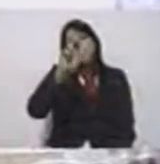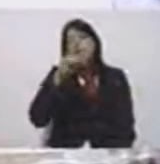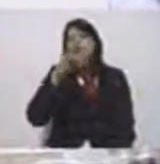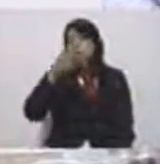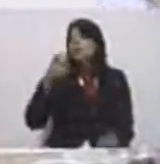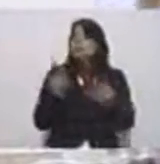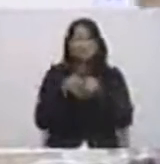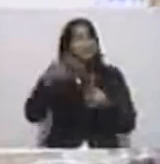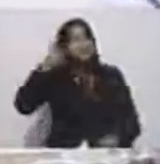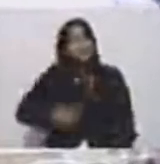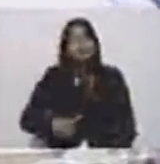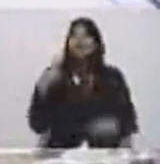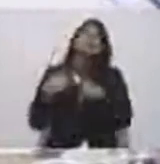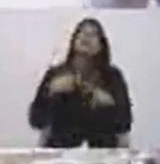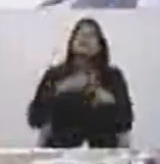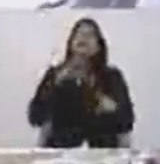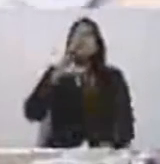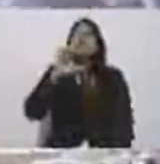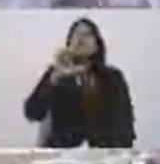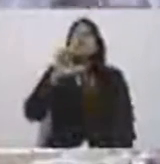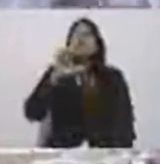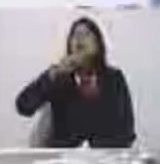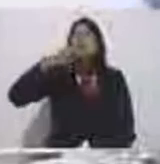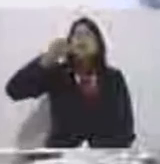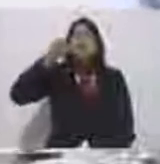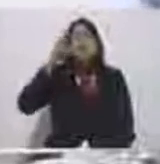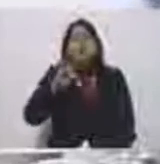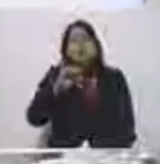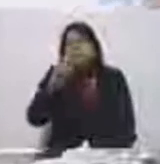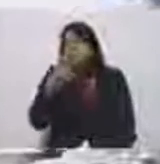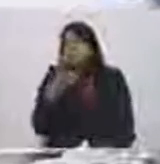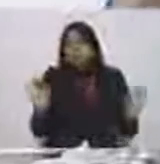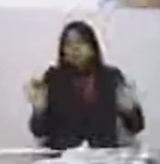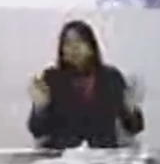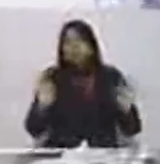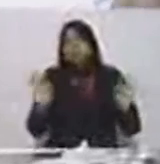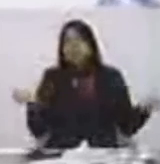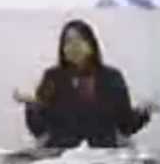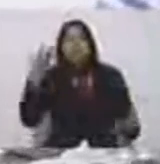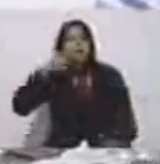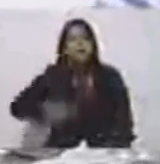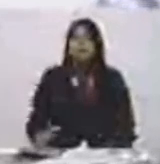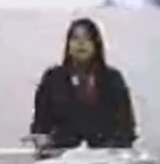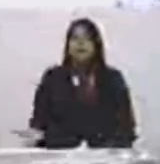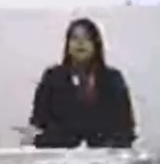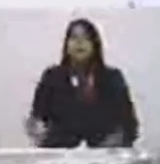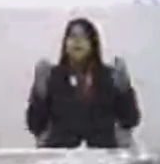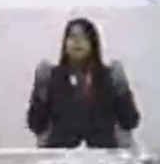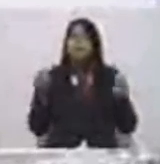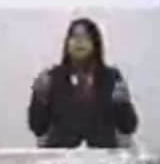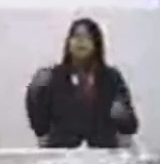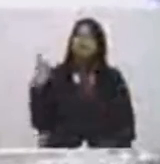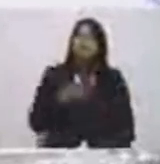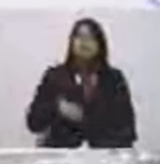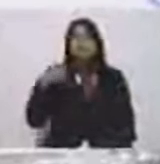Então, por que o Clauri não tinha palanque? Eu dizia e digo para vocês, para que se possa ter um êxito numa eleição, é preciso